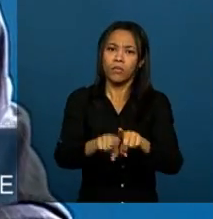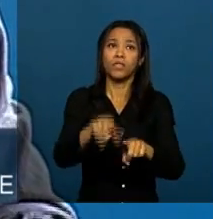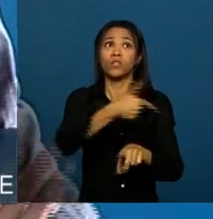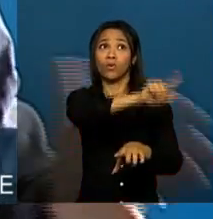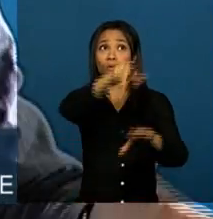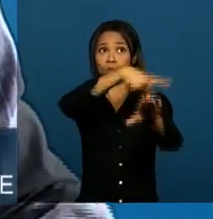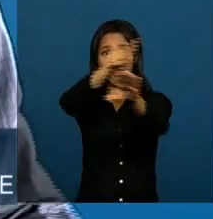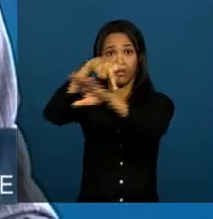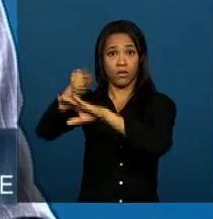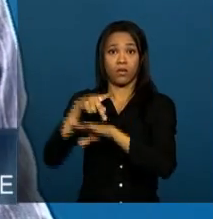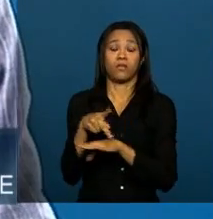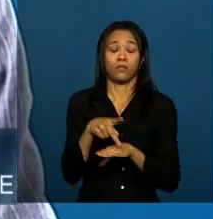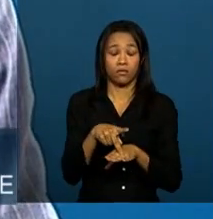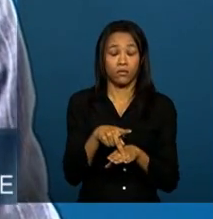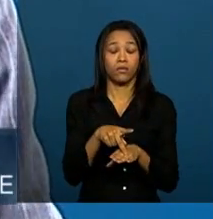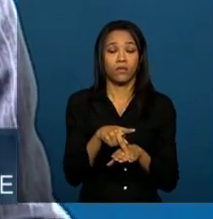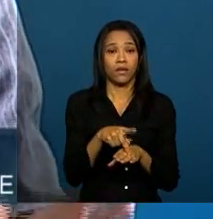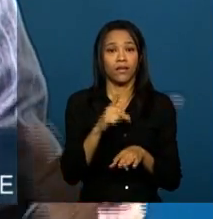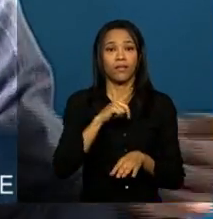tem também